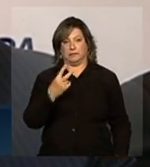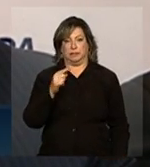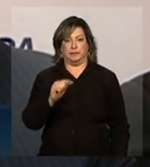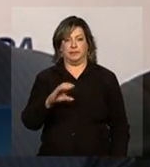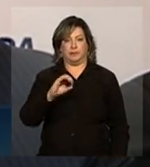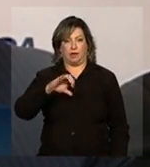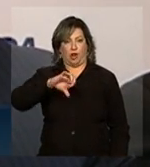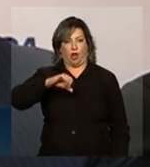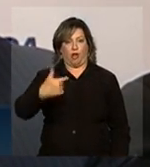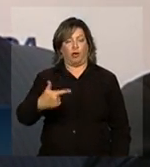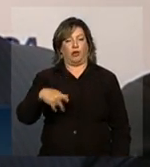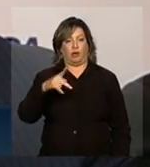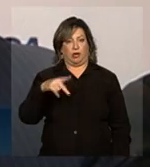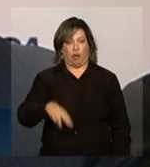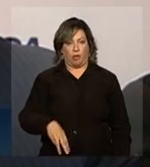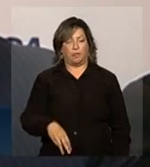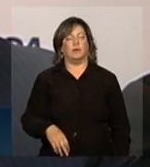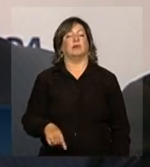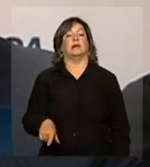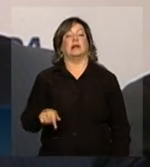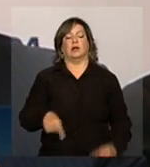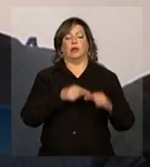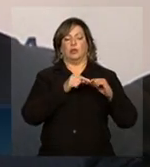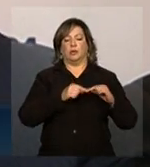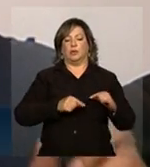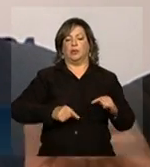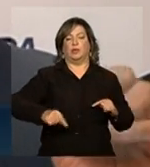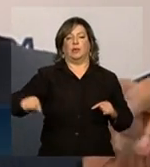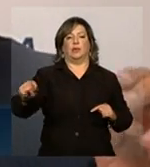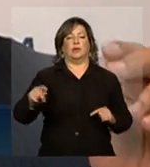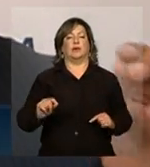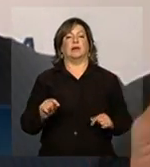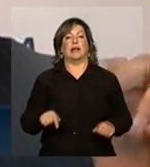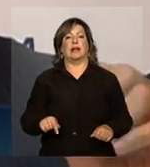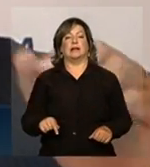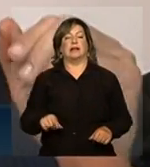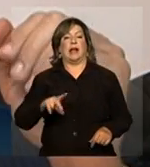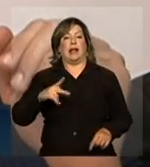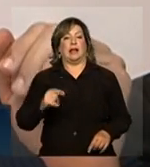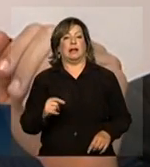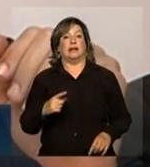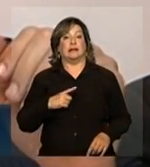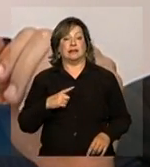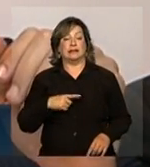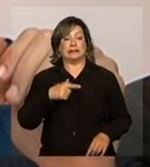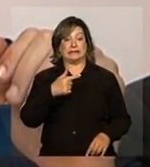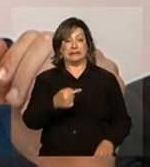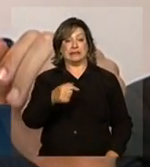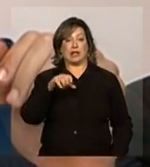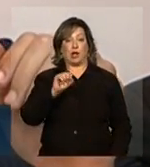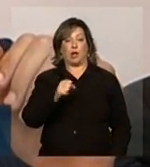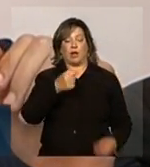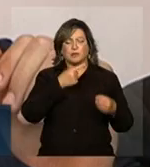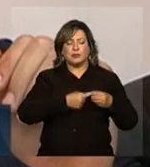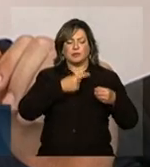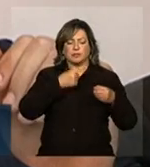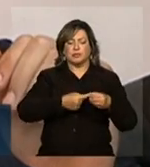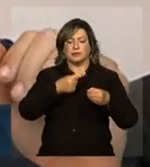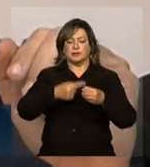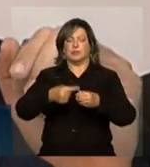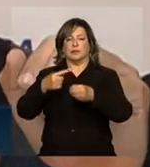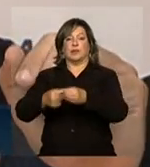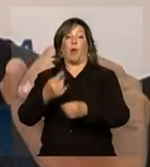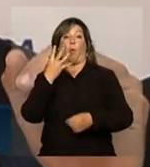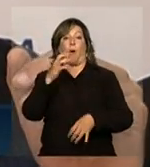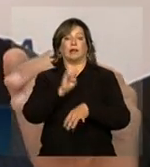quilômetros. E, em seu transcurso, essa linha passa, ao todo, por 78 municípios, em quatro